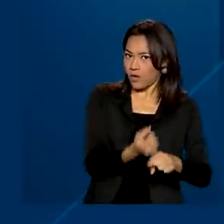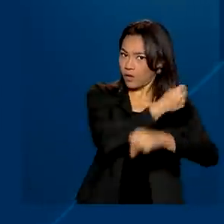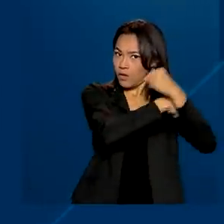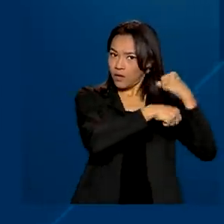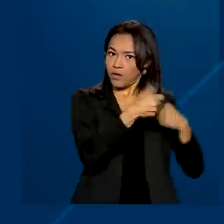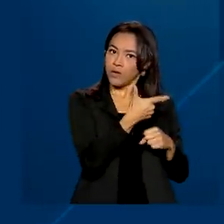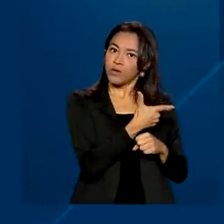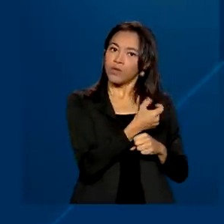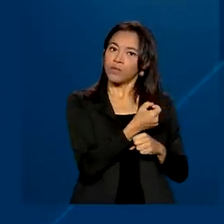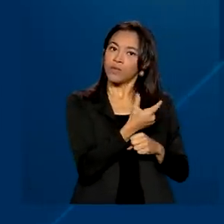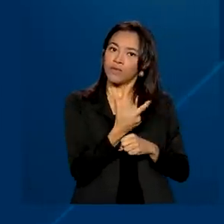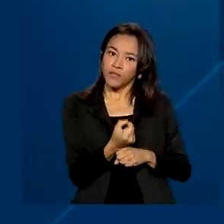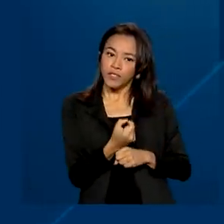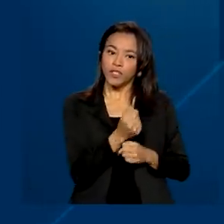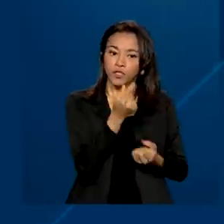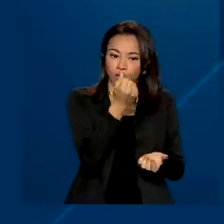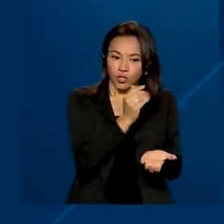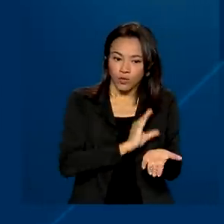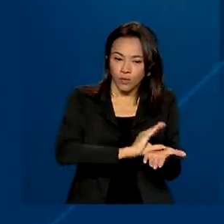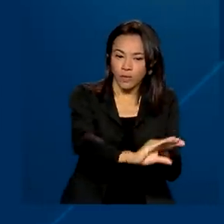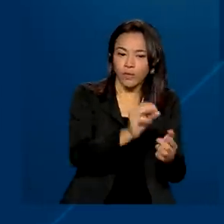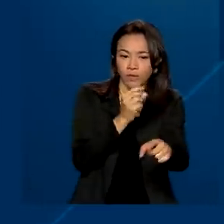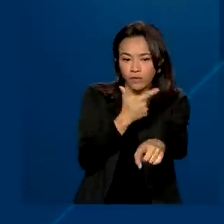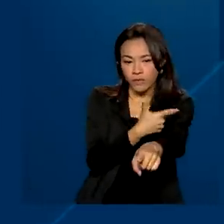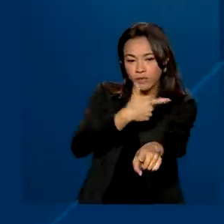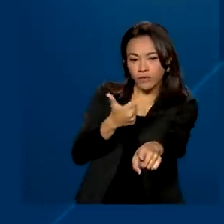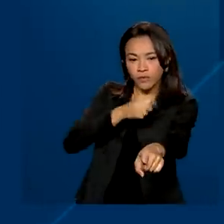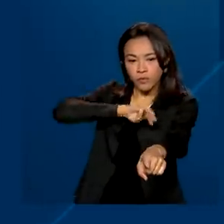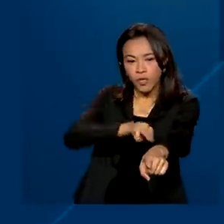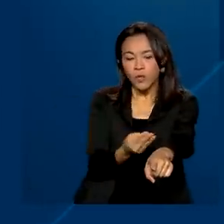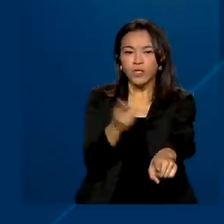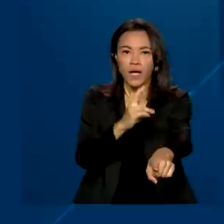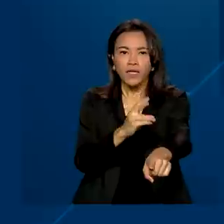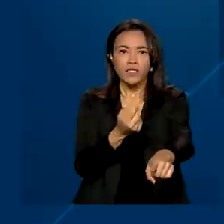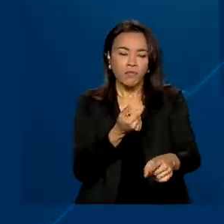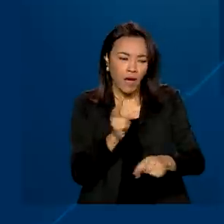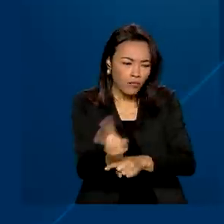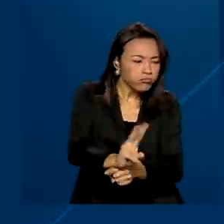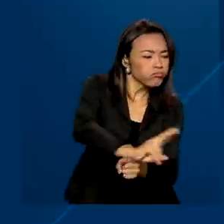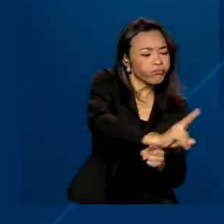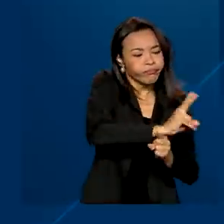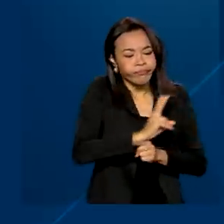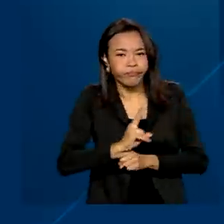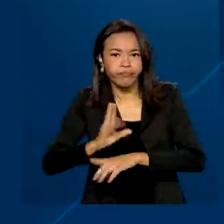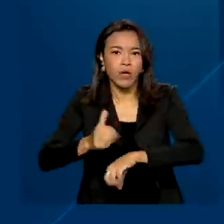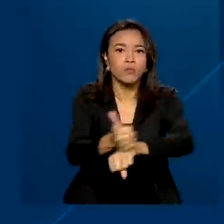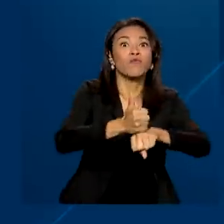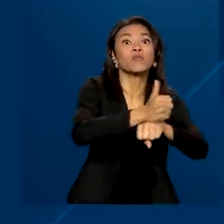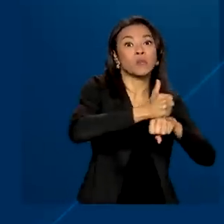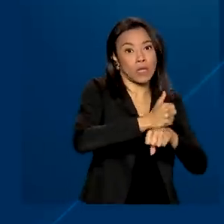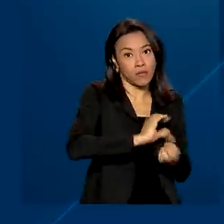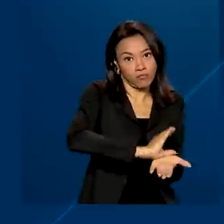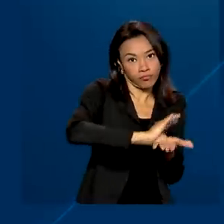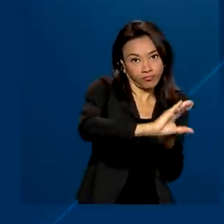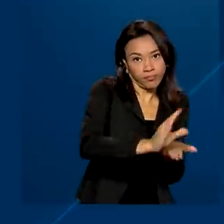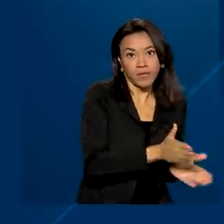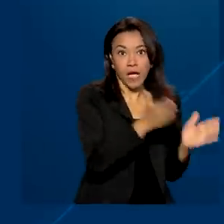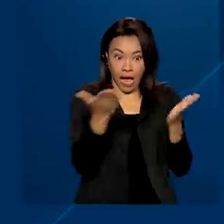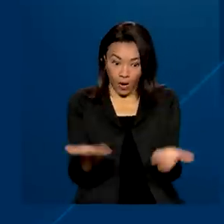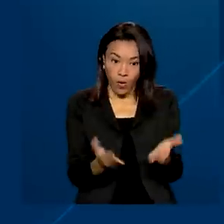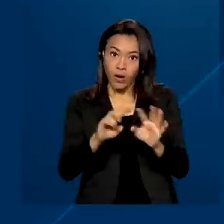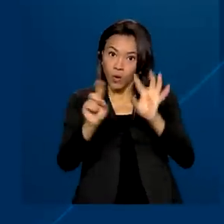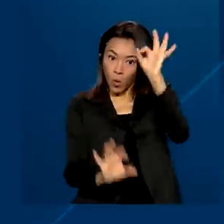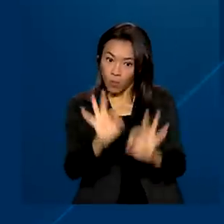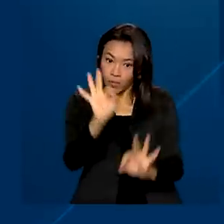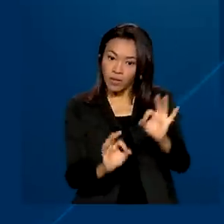repassou mais de 21 milhões de reais em ações de vigilância para combater a malária. Com o plano, serão repassados